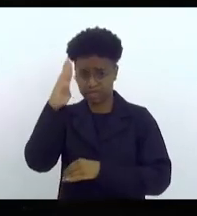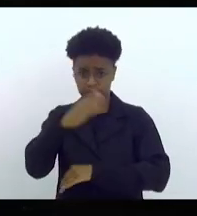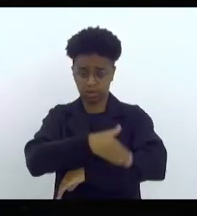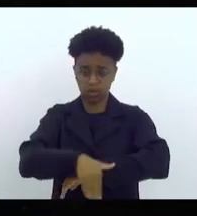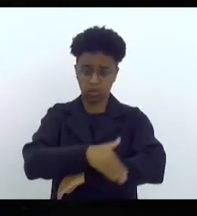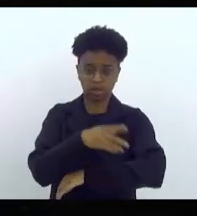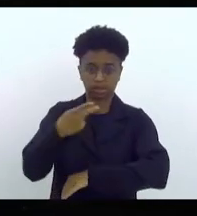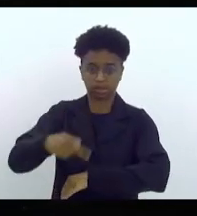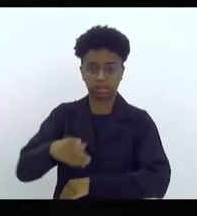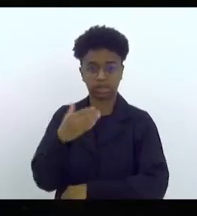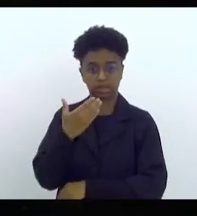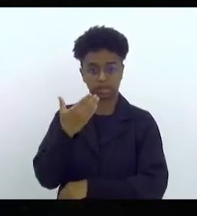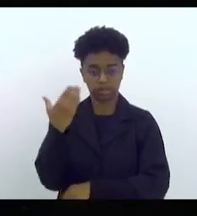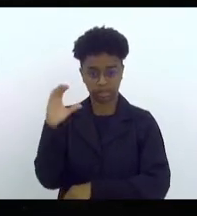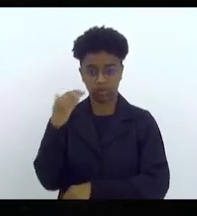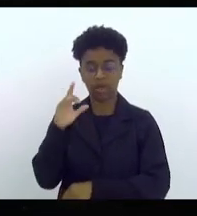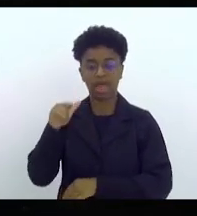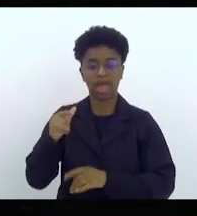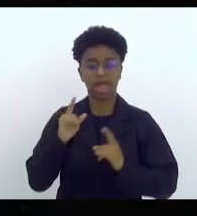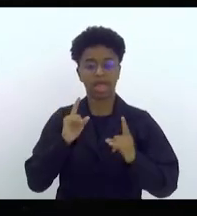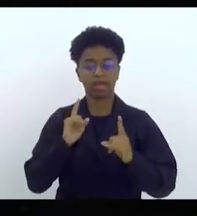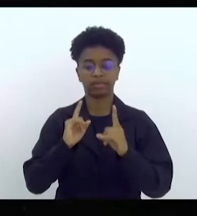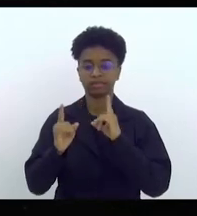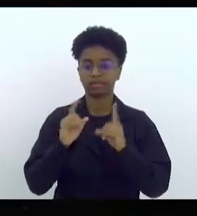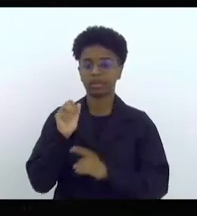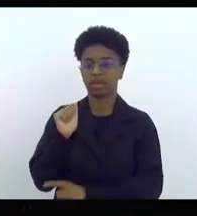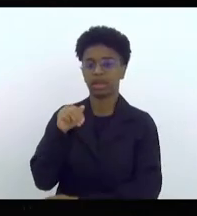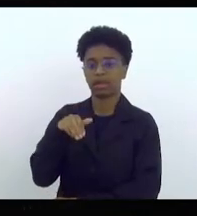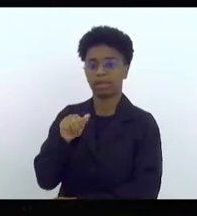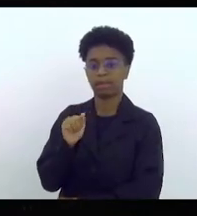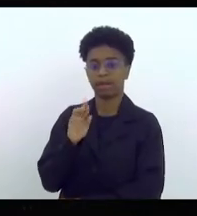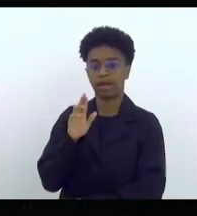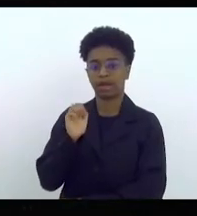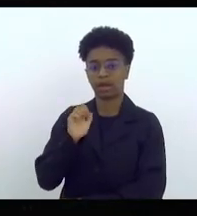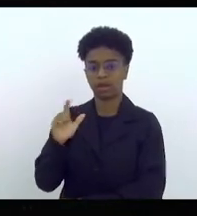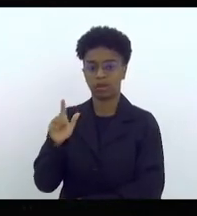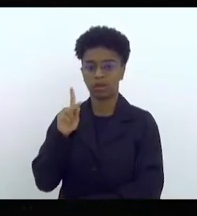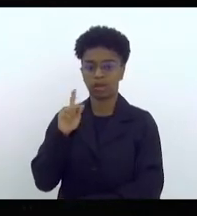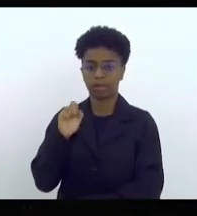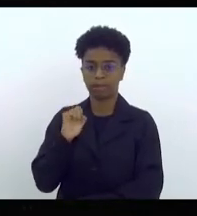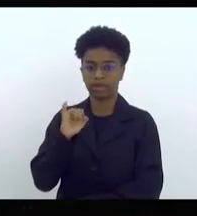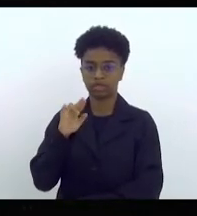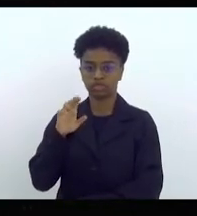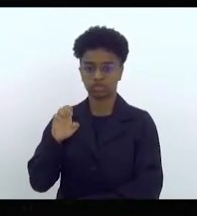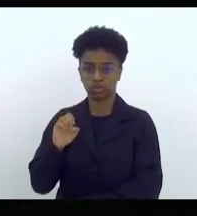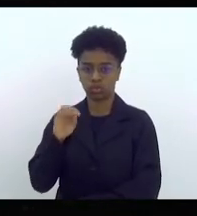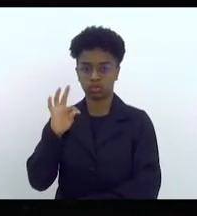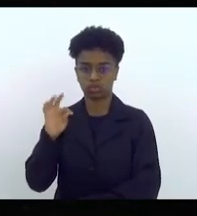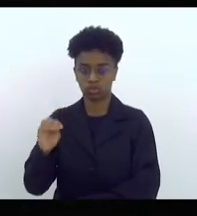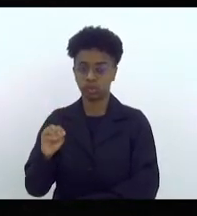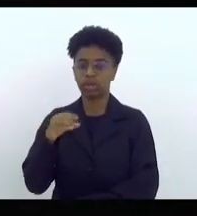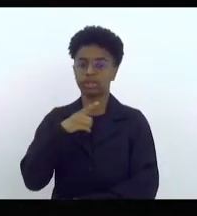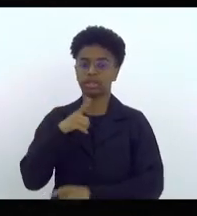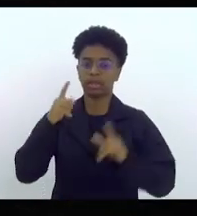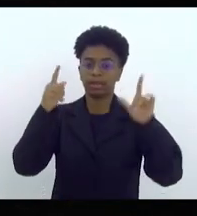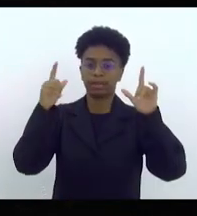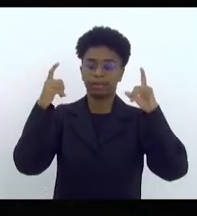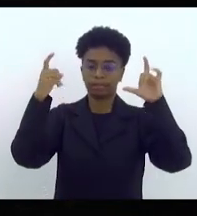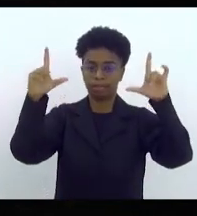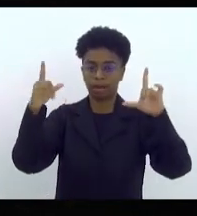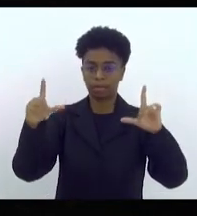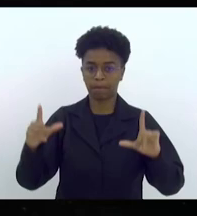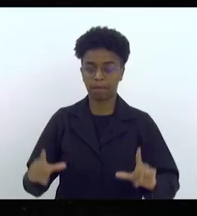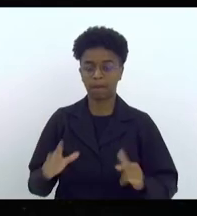Niterói, que é a Avenida Amaral Peixoto. foram colocados esses cartazes, esses painéis